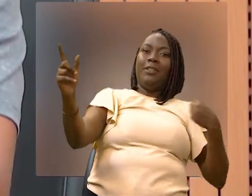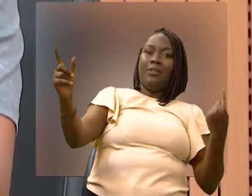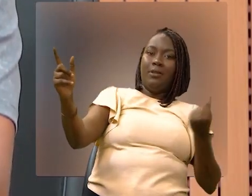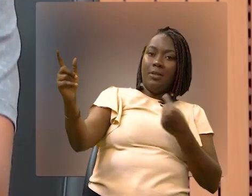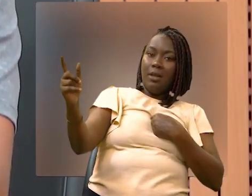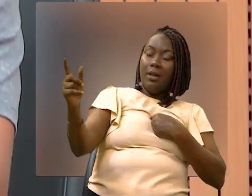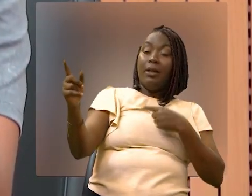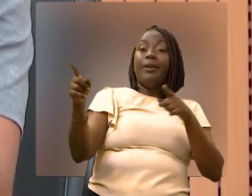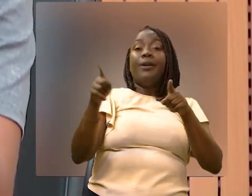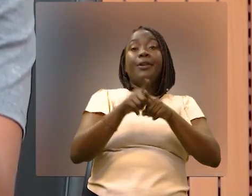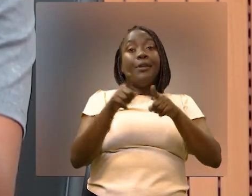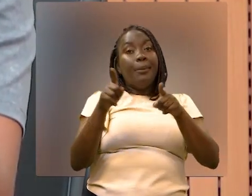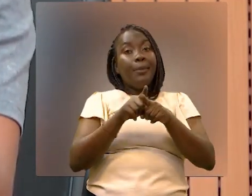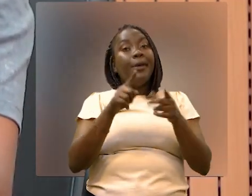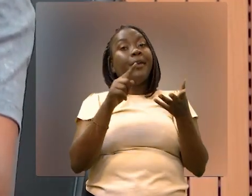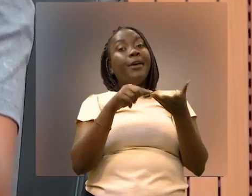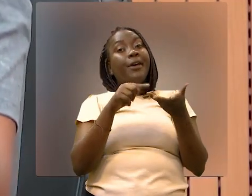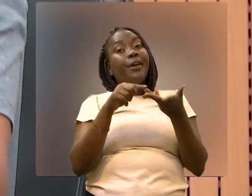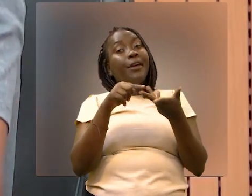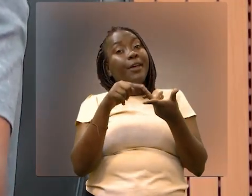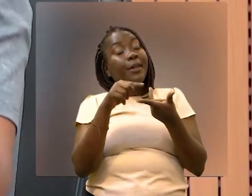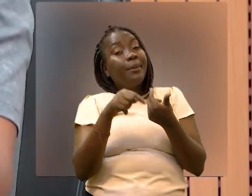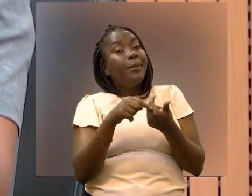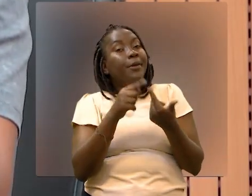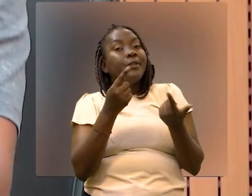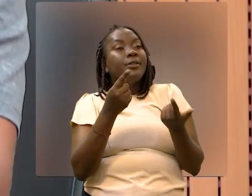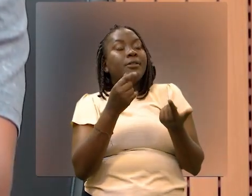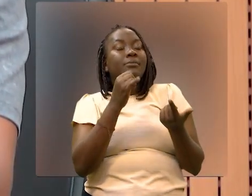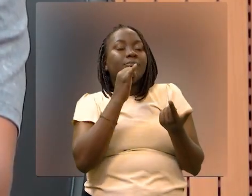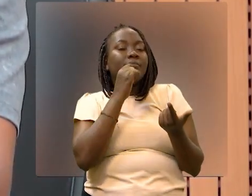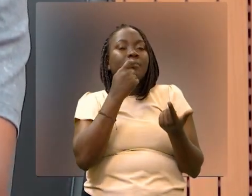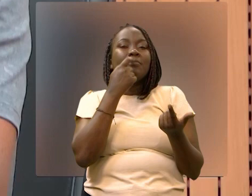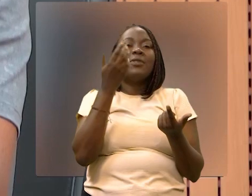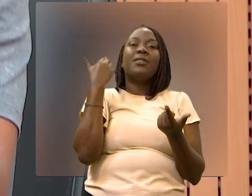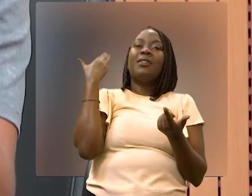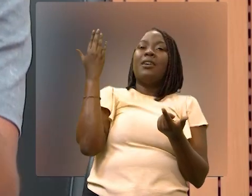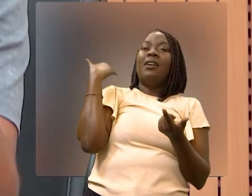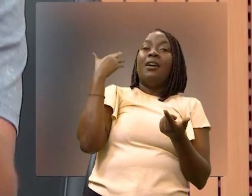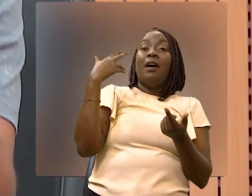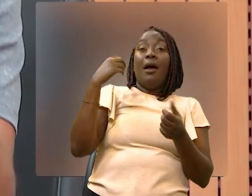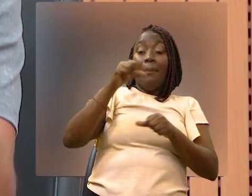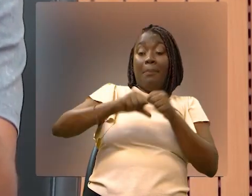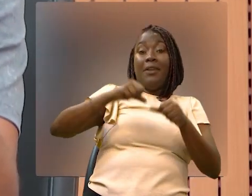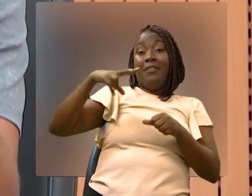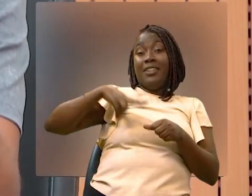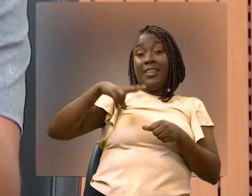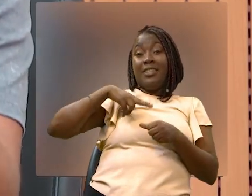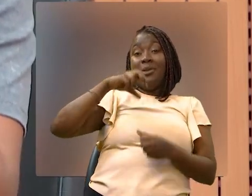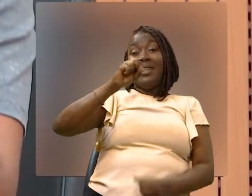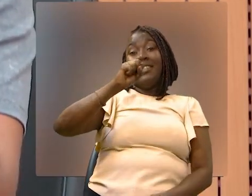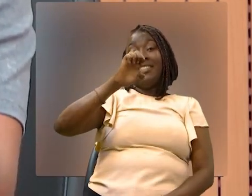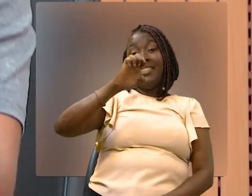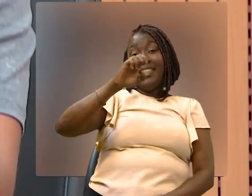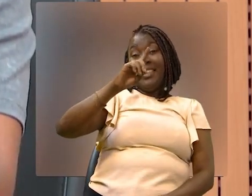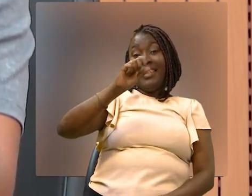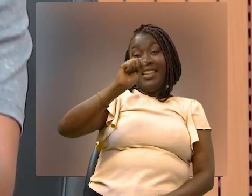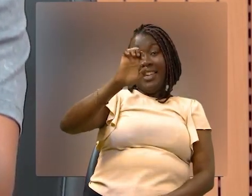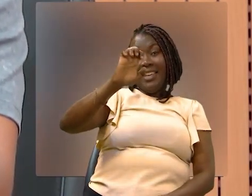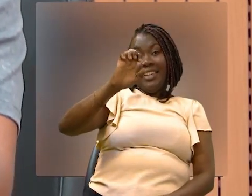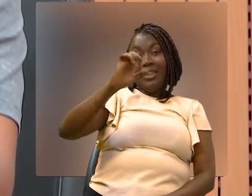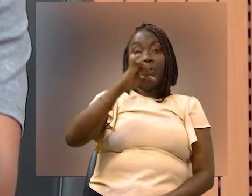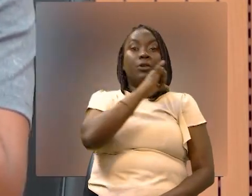vivendo hoje no país, na contramão do mundo, nós temos aqui elementos que nos colocam agora, como recentemente, a privatização